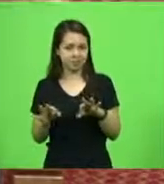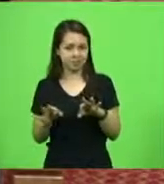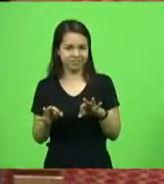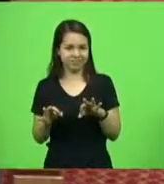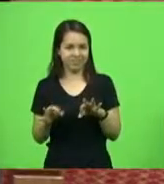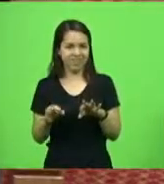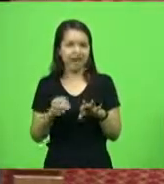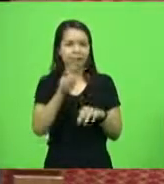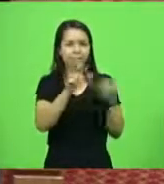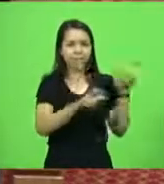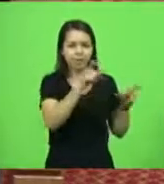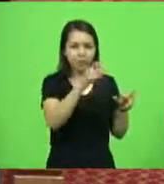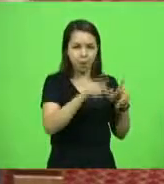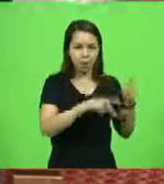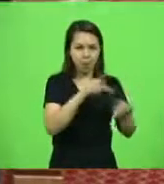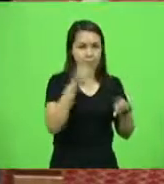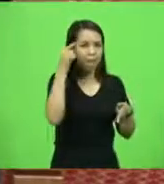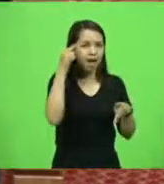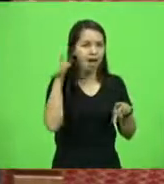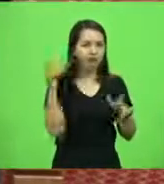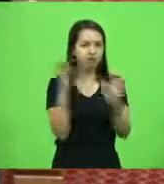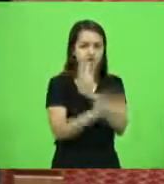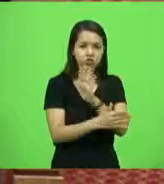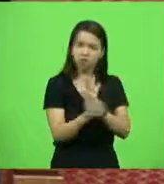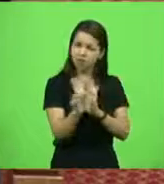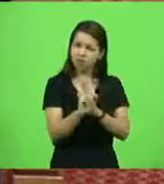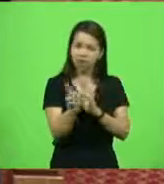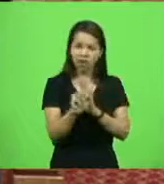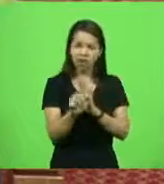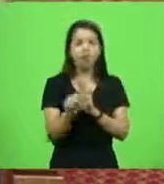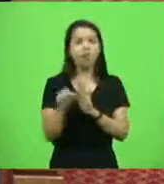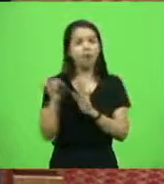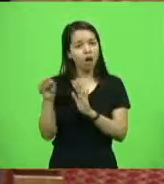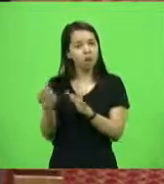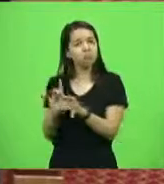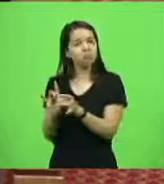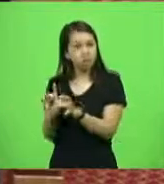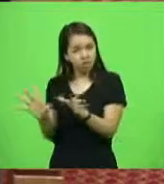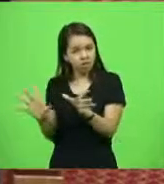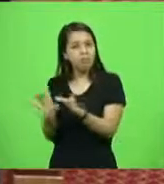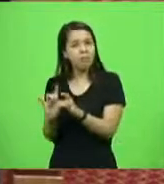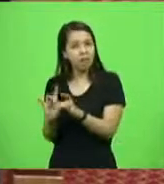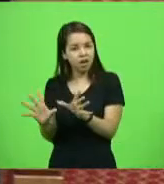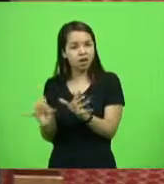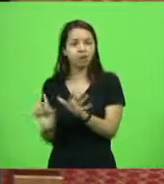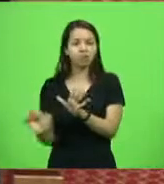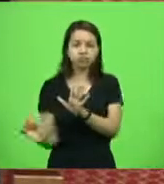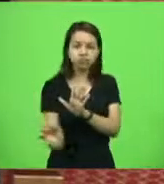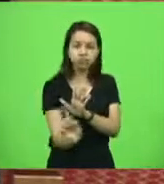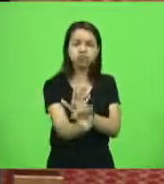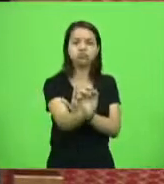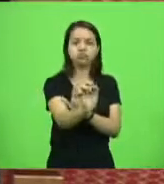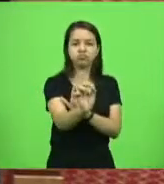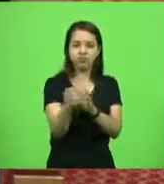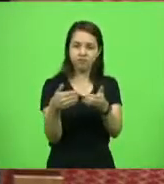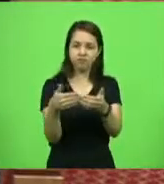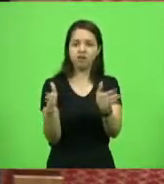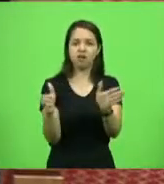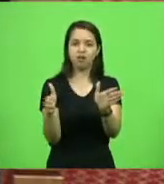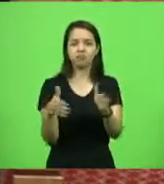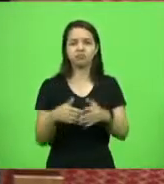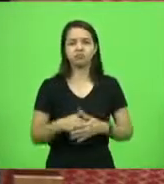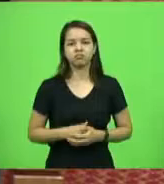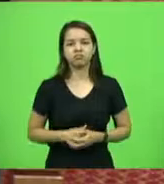foi solto, ele saiu pela porta da frente. Trata-se do criminoso